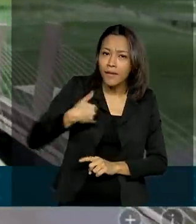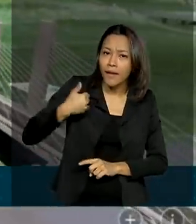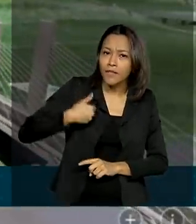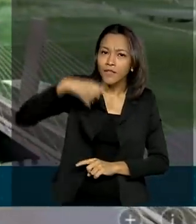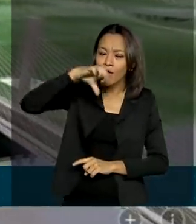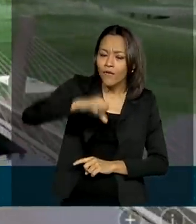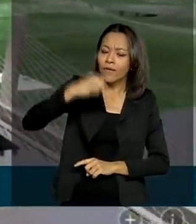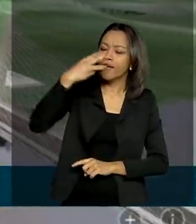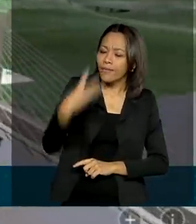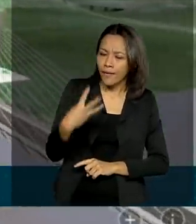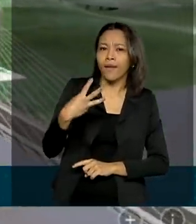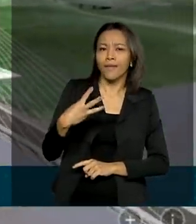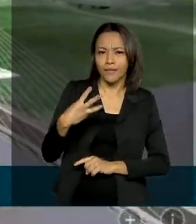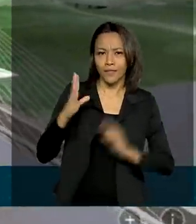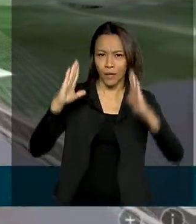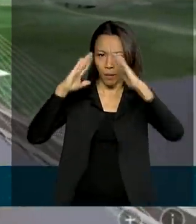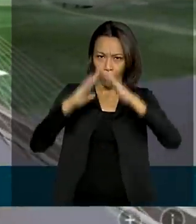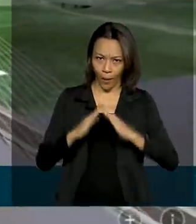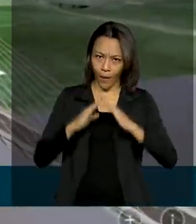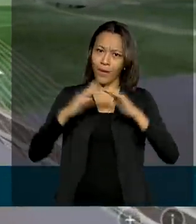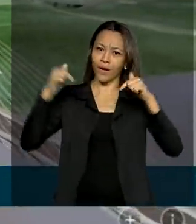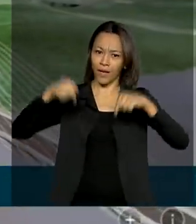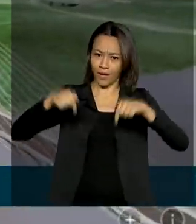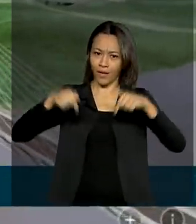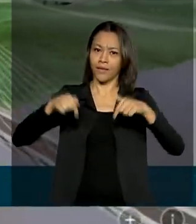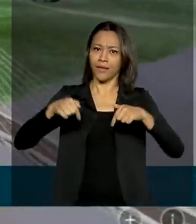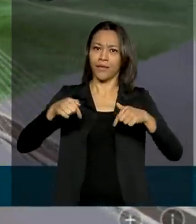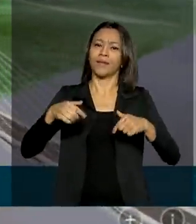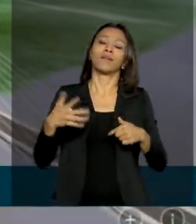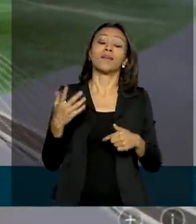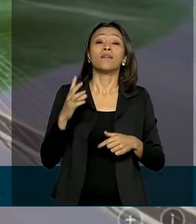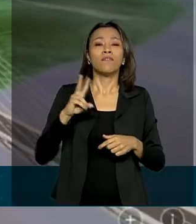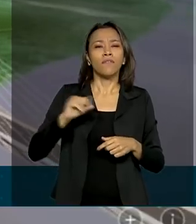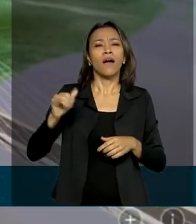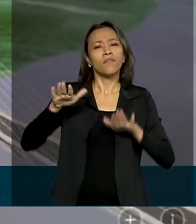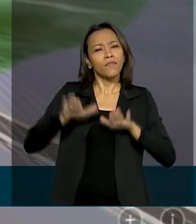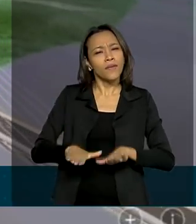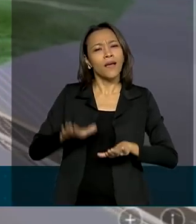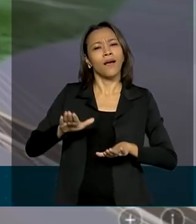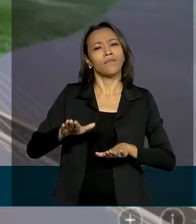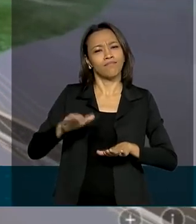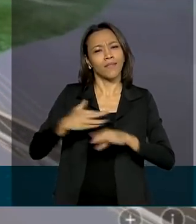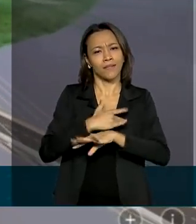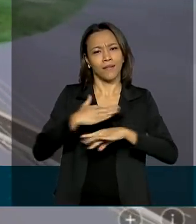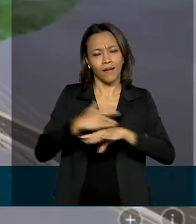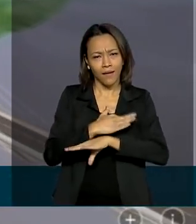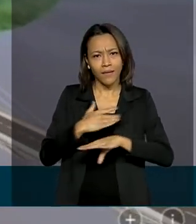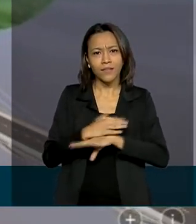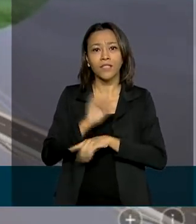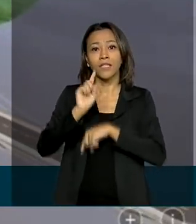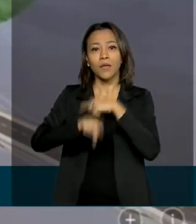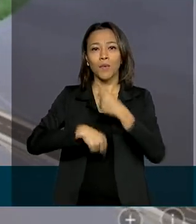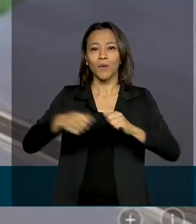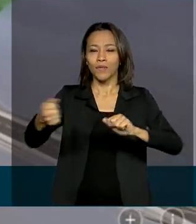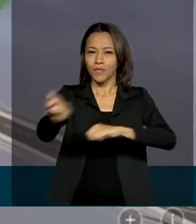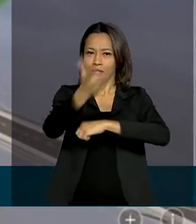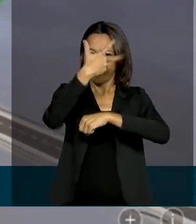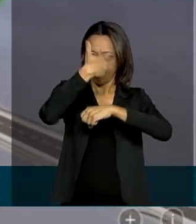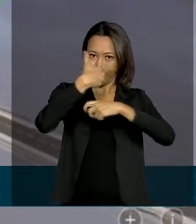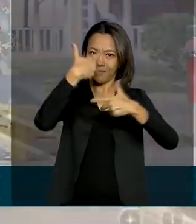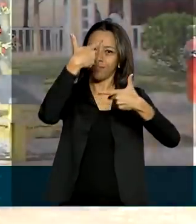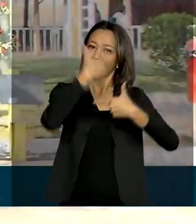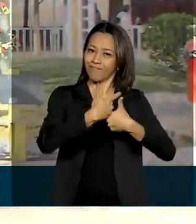que mora num sobrado aqui em cima de uma loja de material de construção. Passará o dia na cidade e fará também a sua live no Facebook às